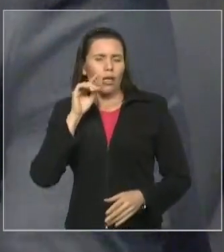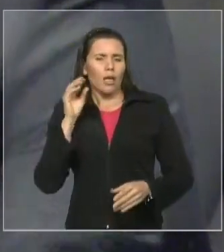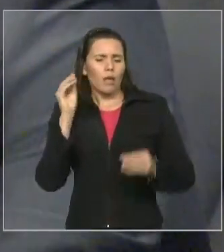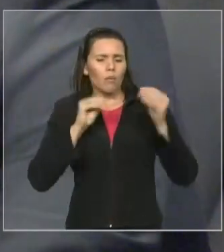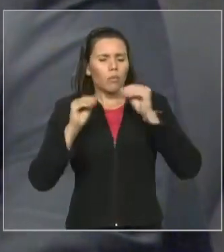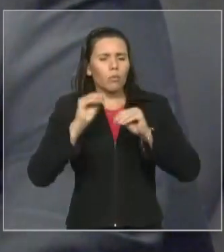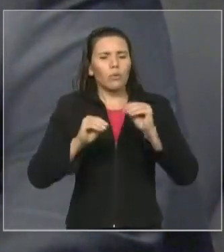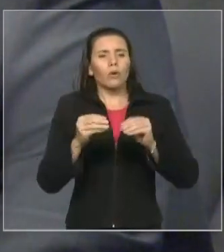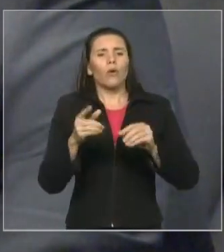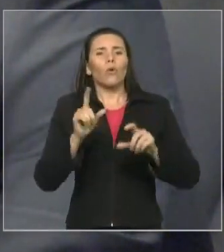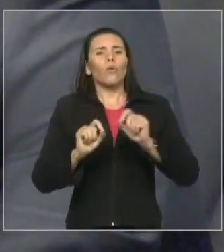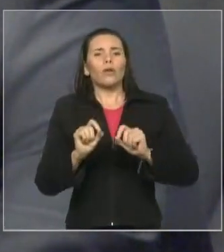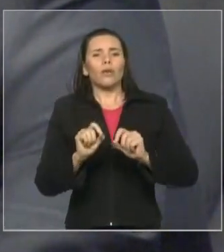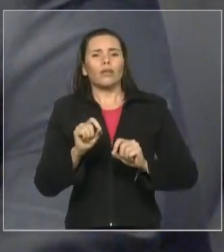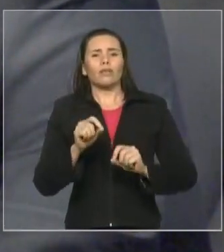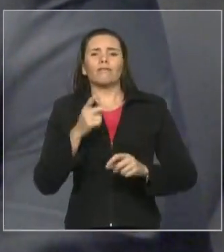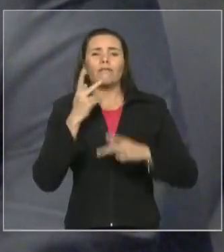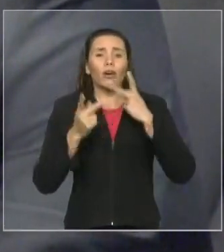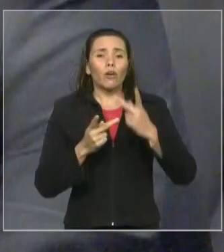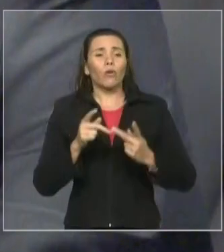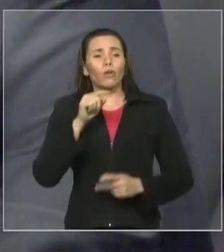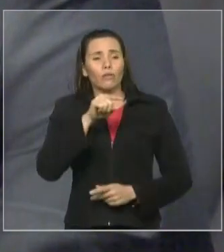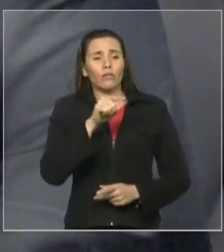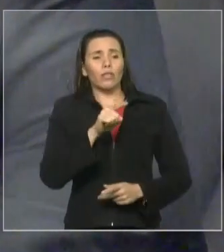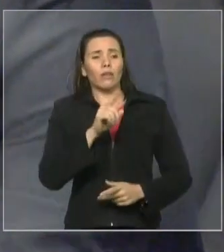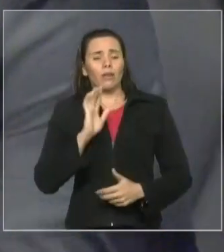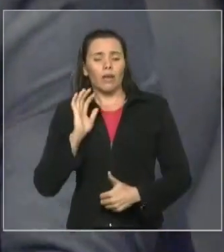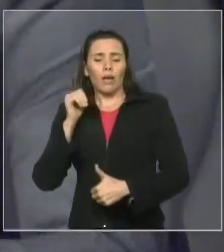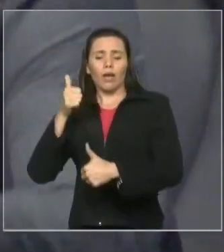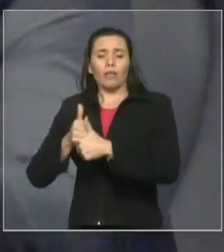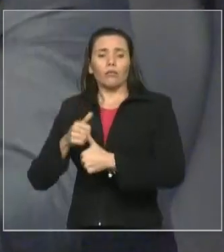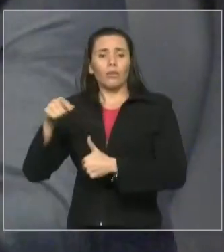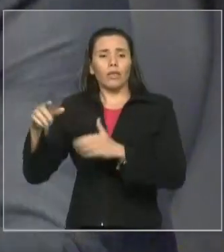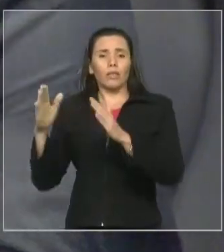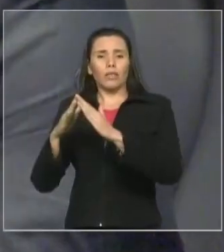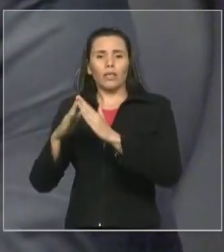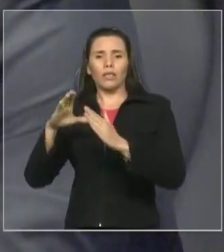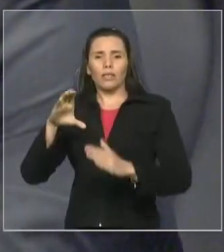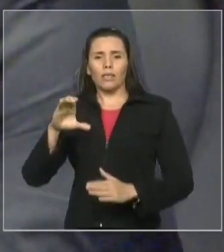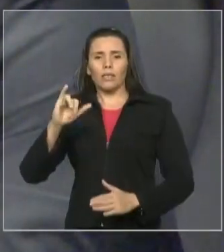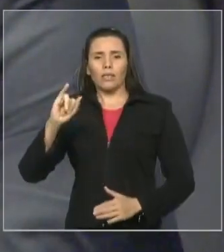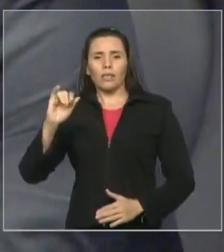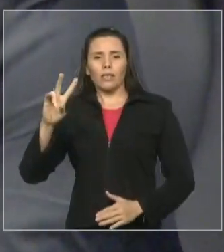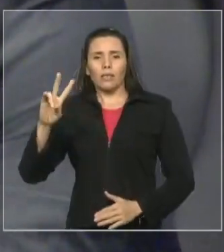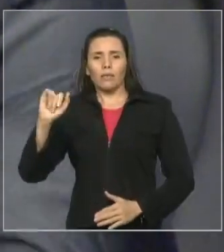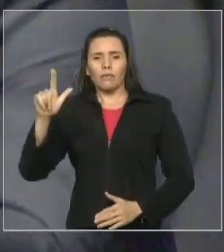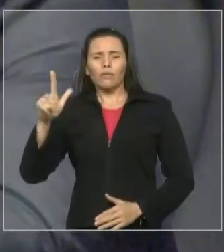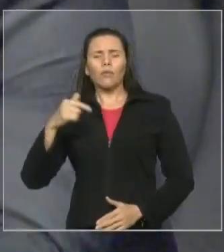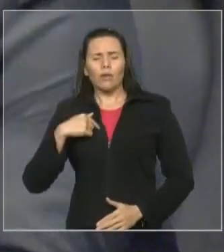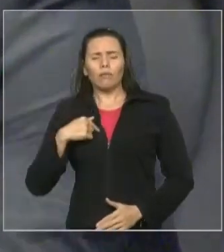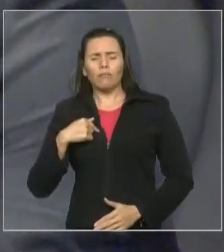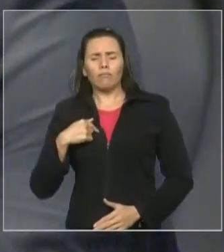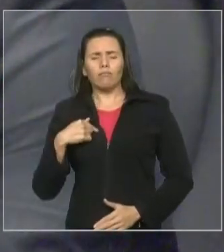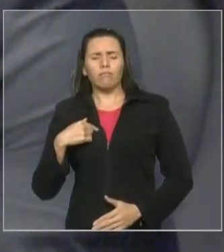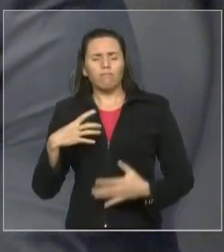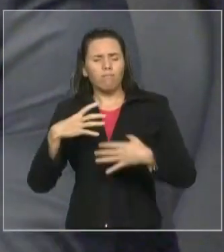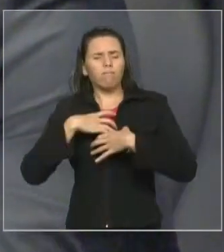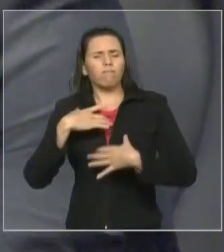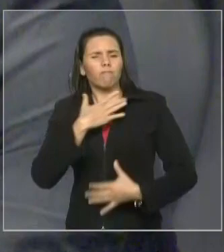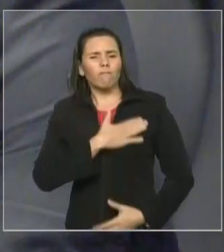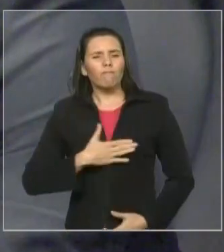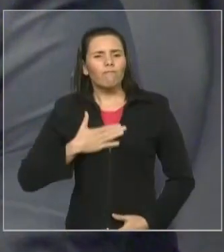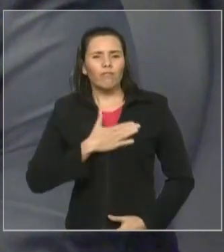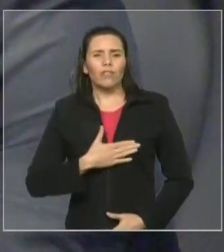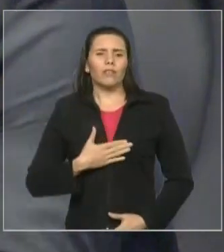Vossa Excelência iria para a Casa Civil, eu confesso que ao tempo em que eu fiquei feliz por Vossa Excelência, pelo